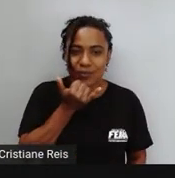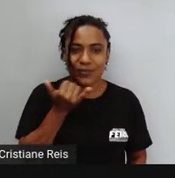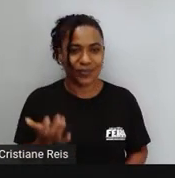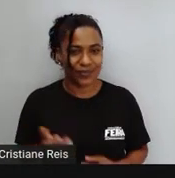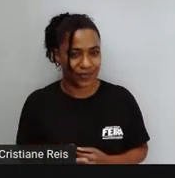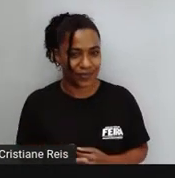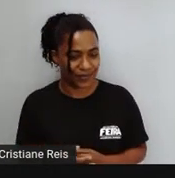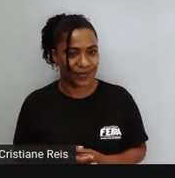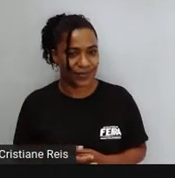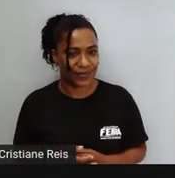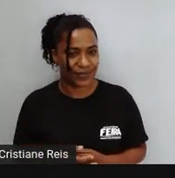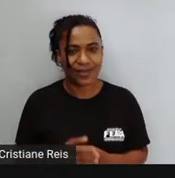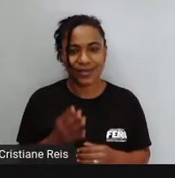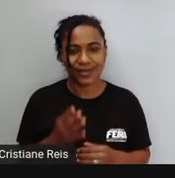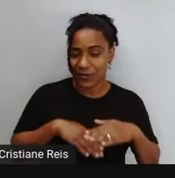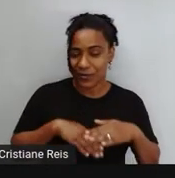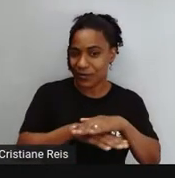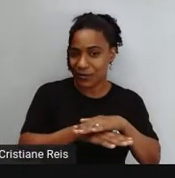Guardar